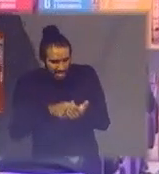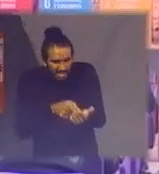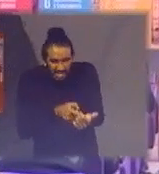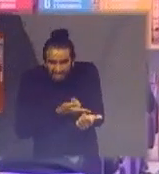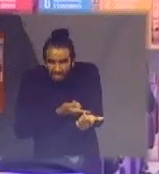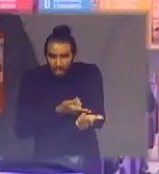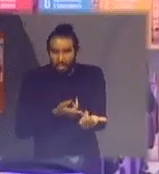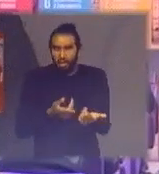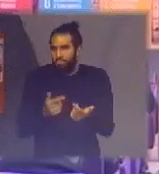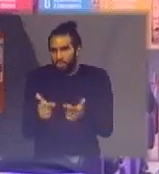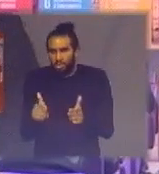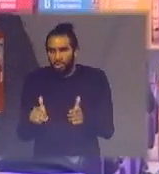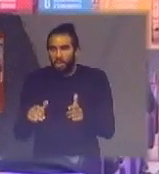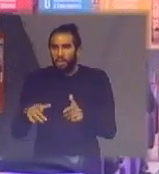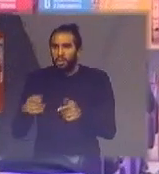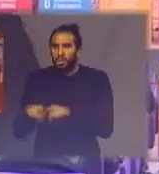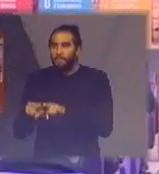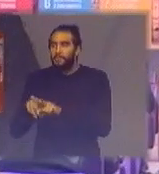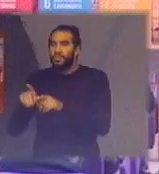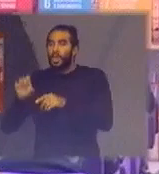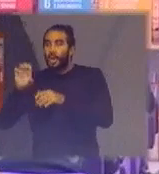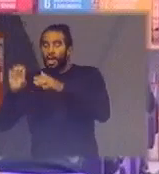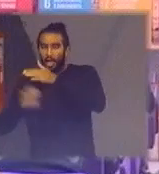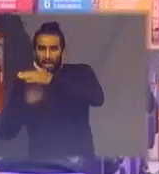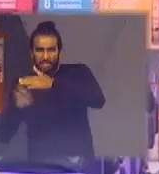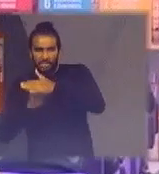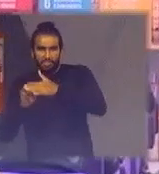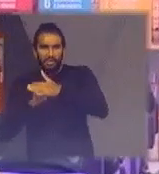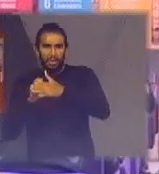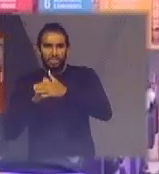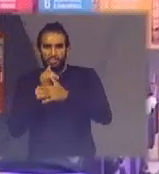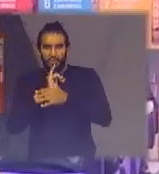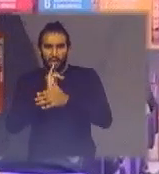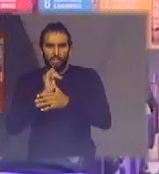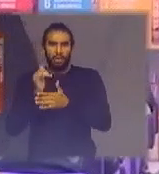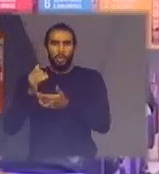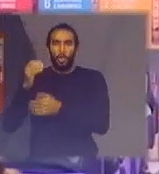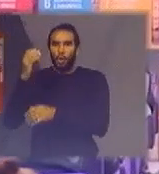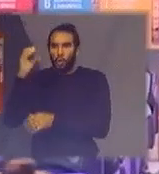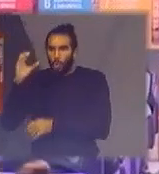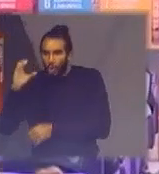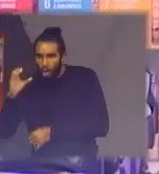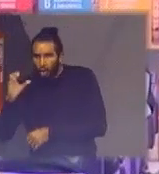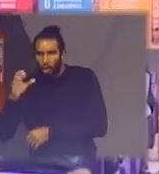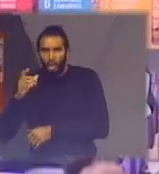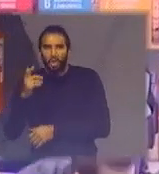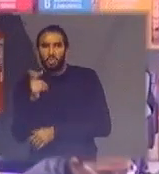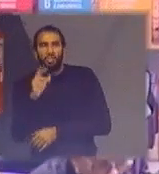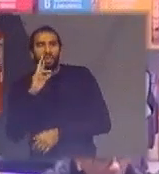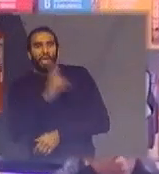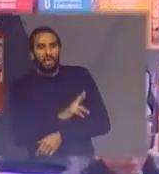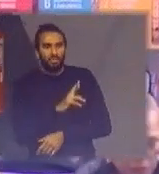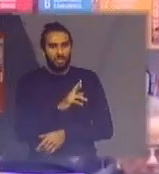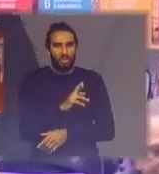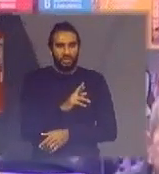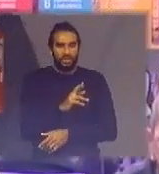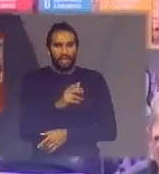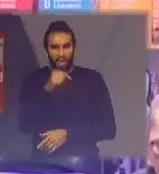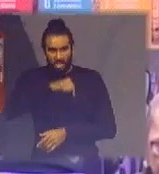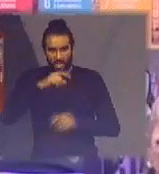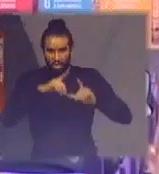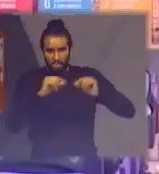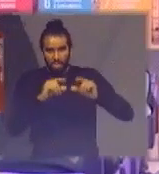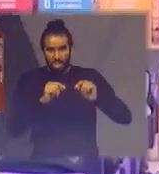iniciativa privada as empresas os representantes da Abvidro Coca-Cola e Ambev não derem uma solução para a logística reversa de vidro em Brasília